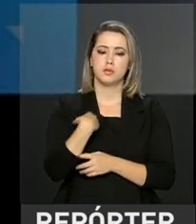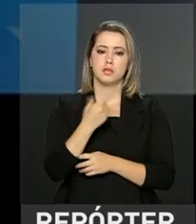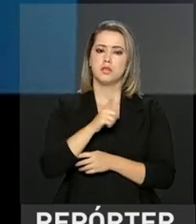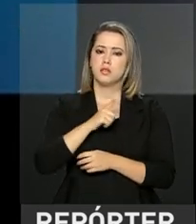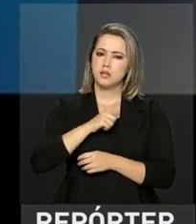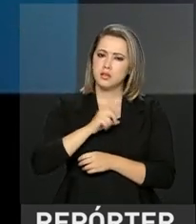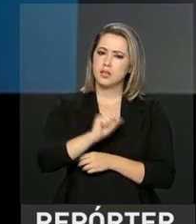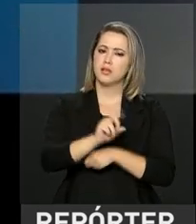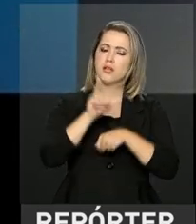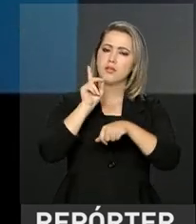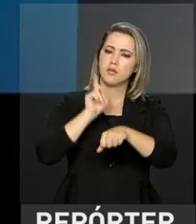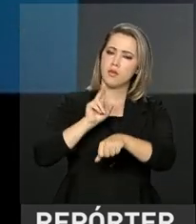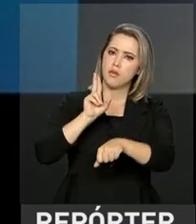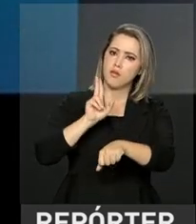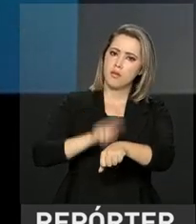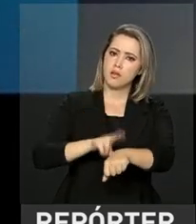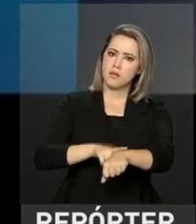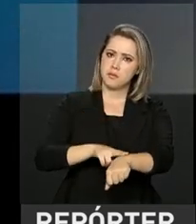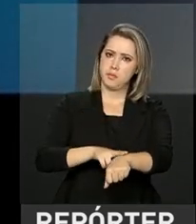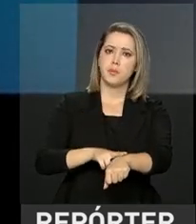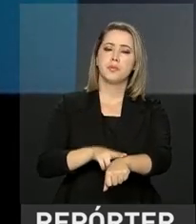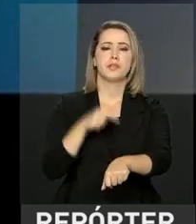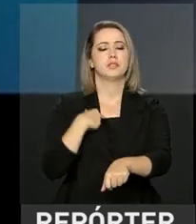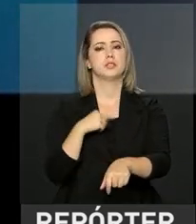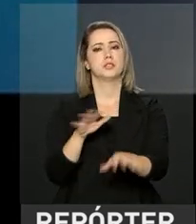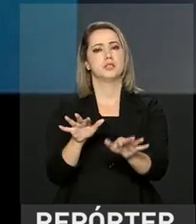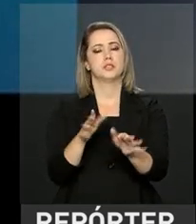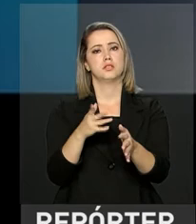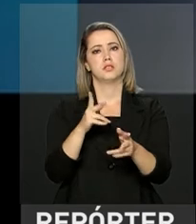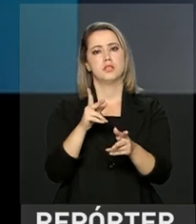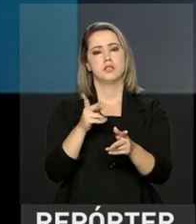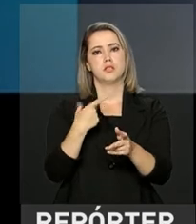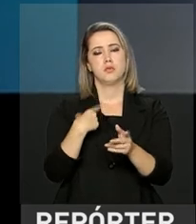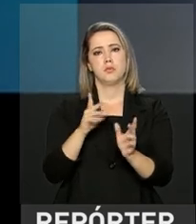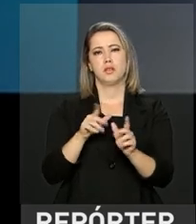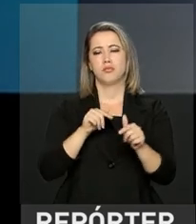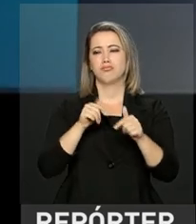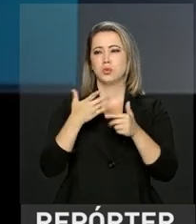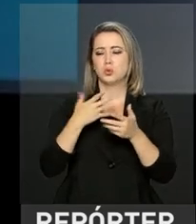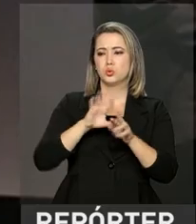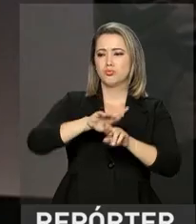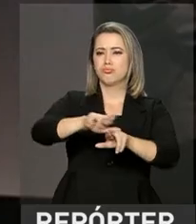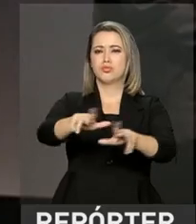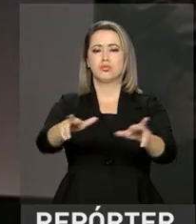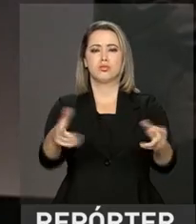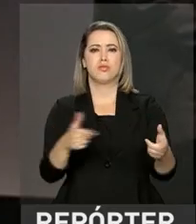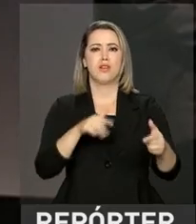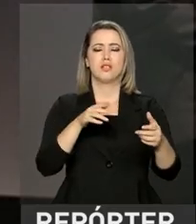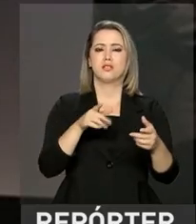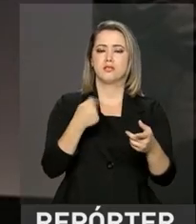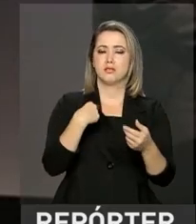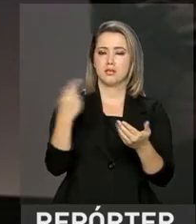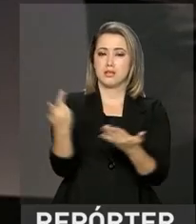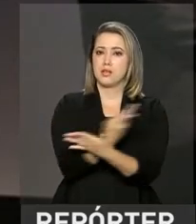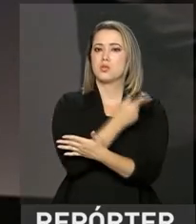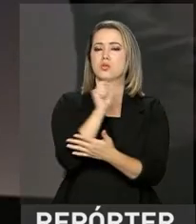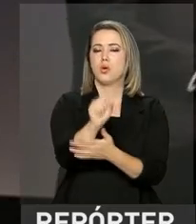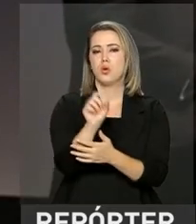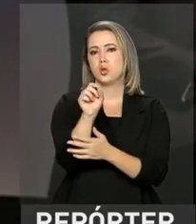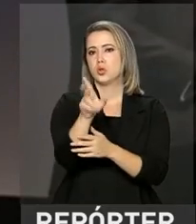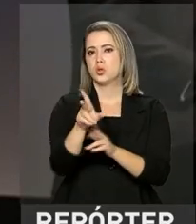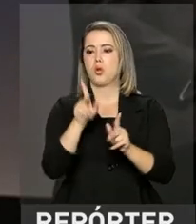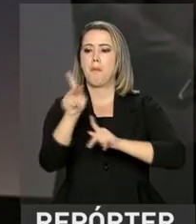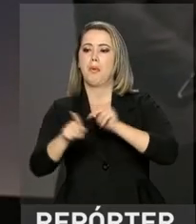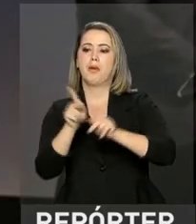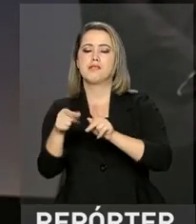momentos de medidas simplesmente populistas. Nós não permitiremos que voltem a